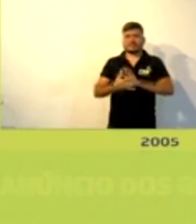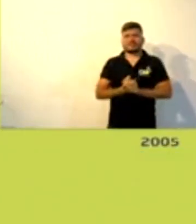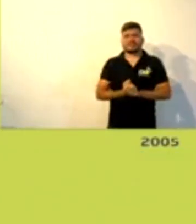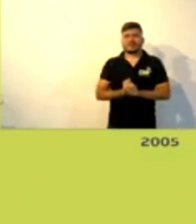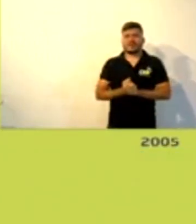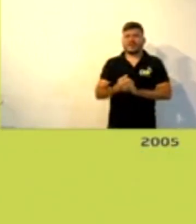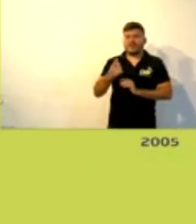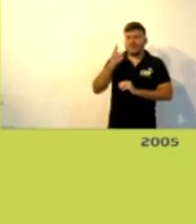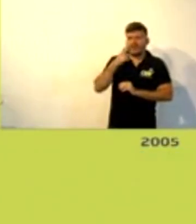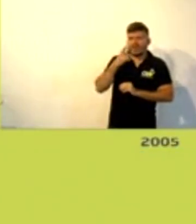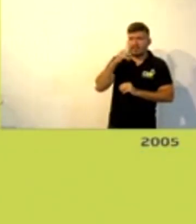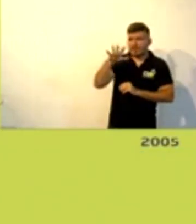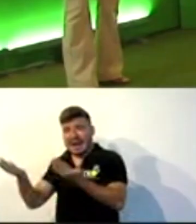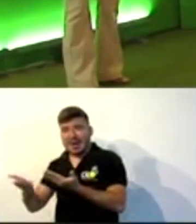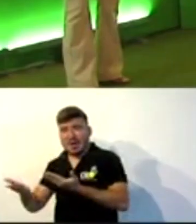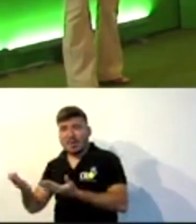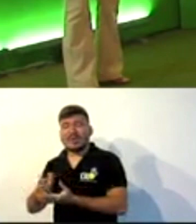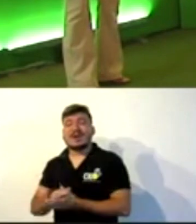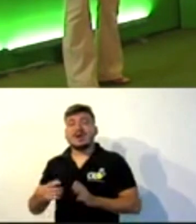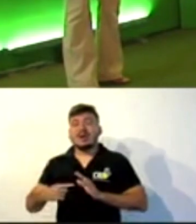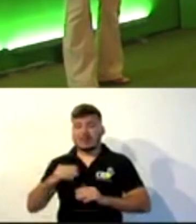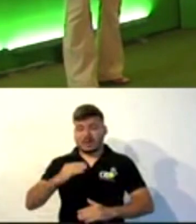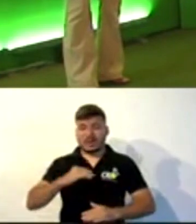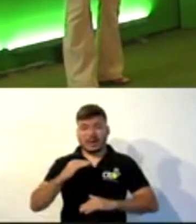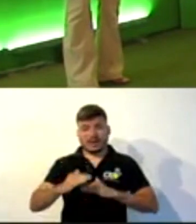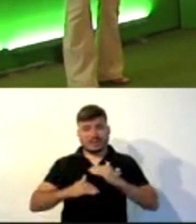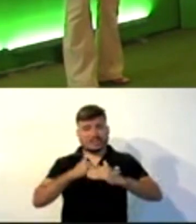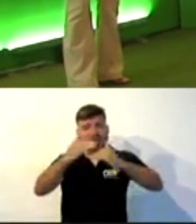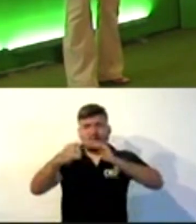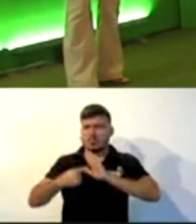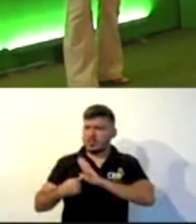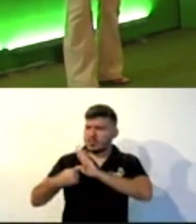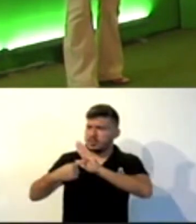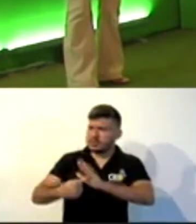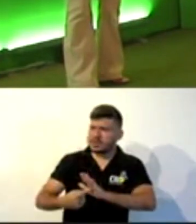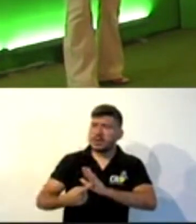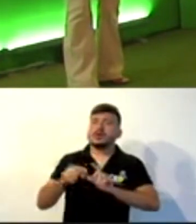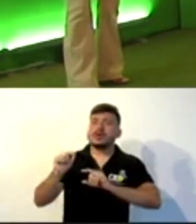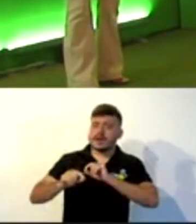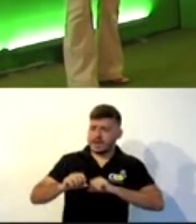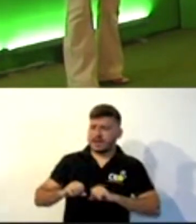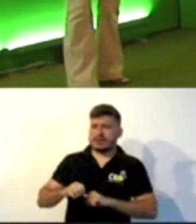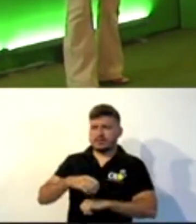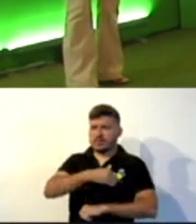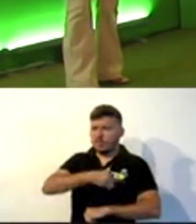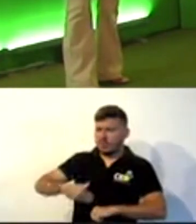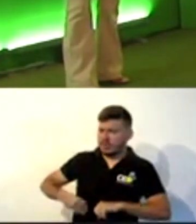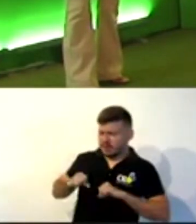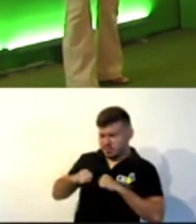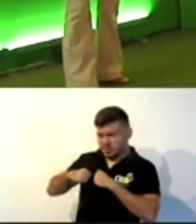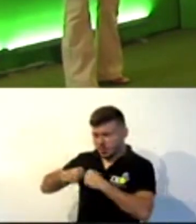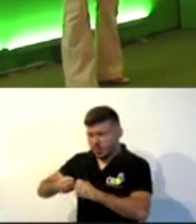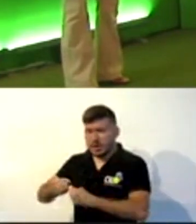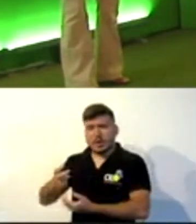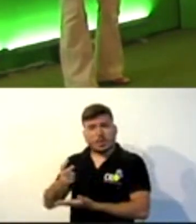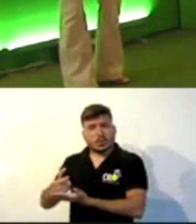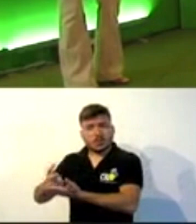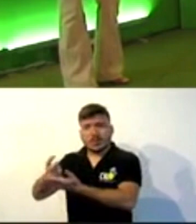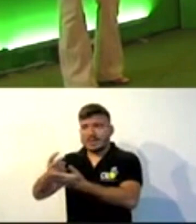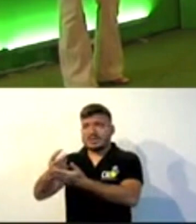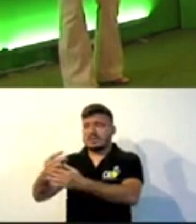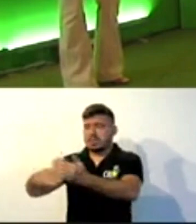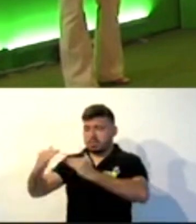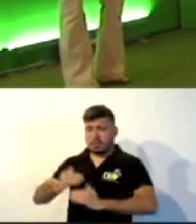O evento contou ainda com as participações da vice-governadora Isolda Sela e da secretária da Educação Eliana Estrela.